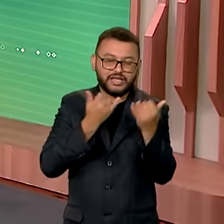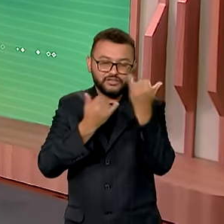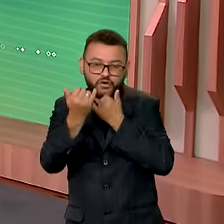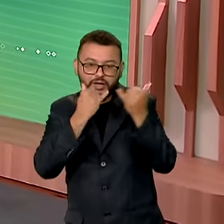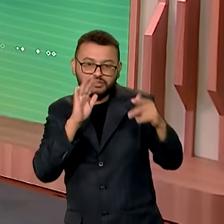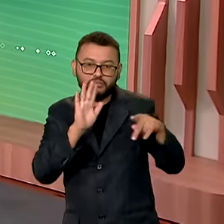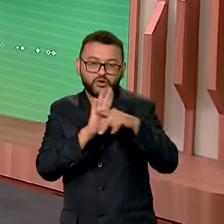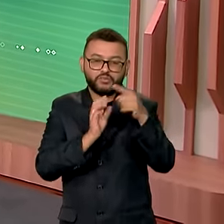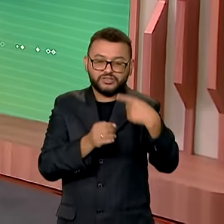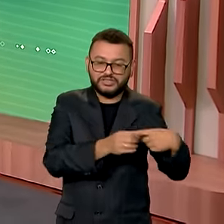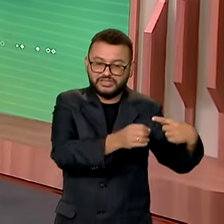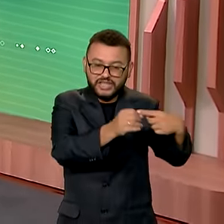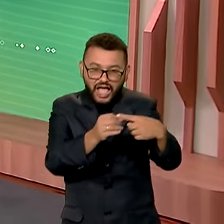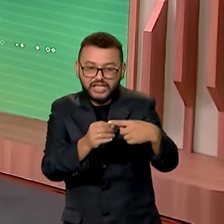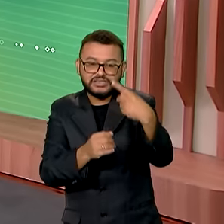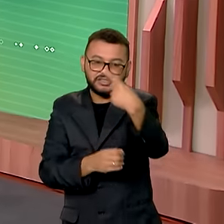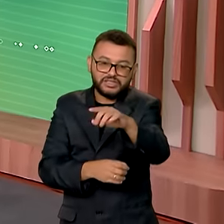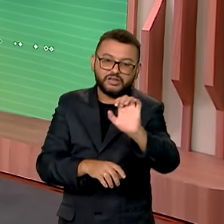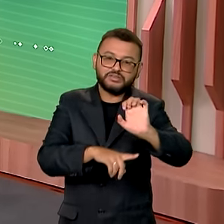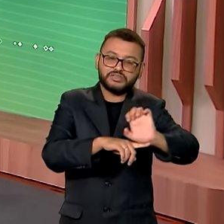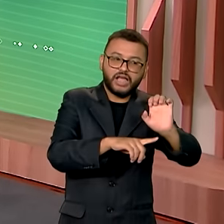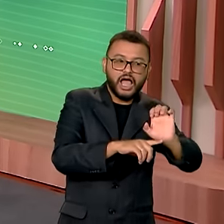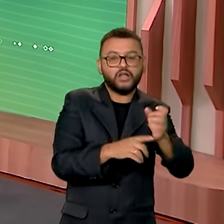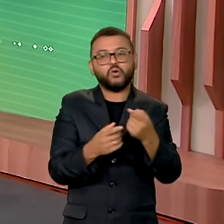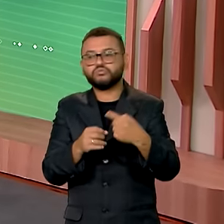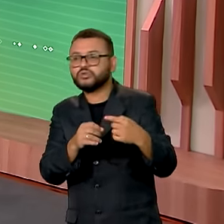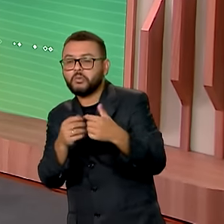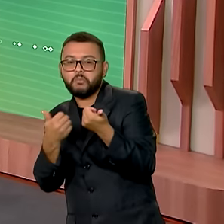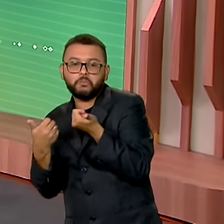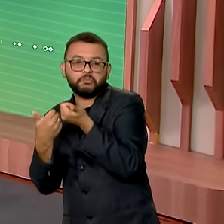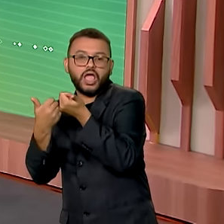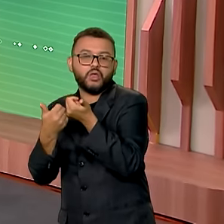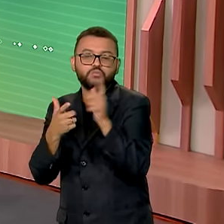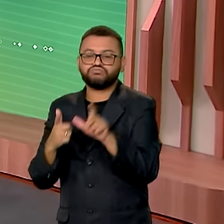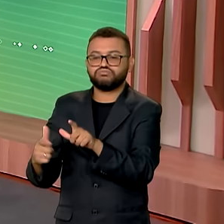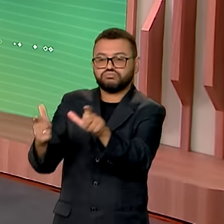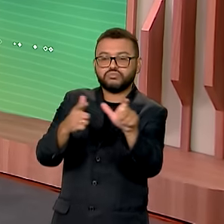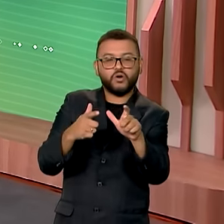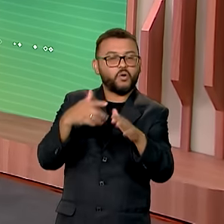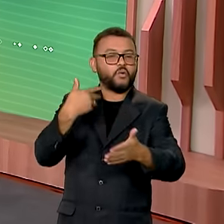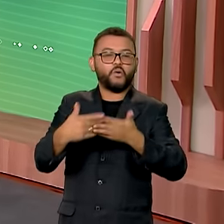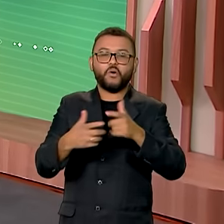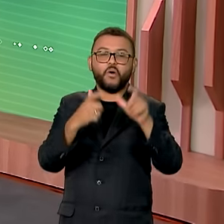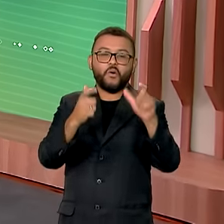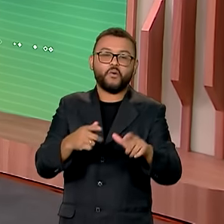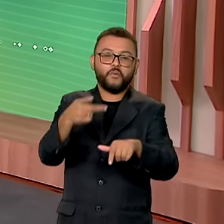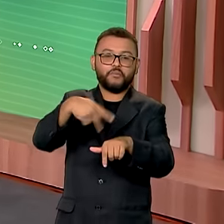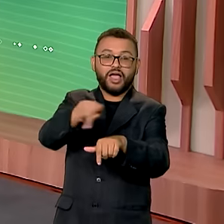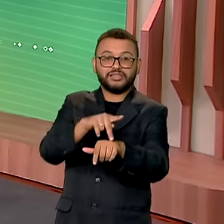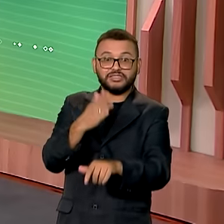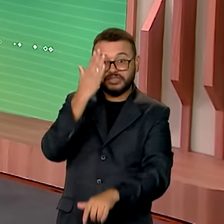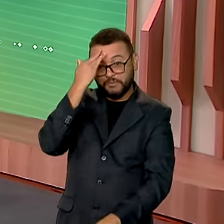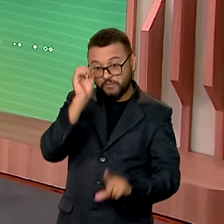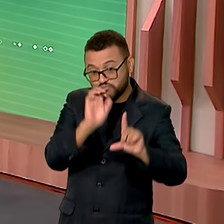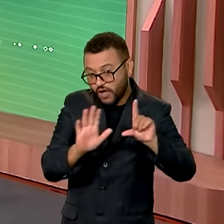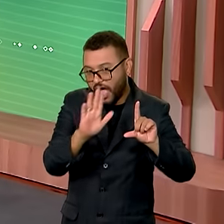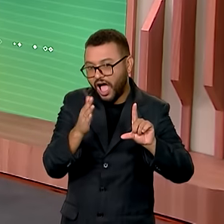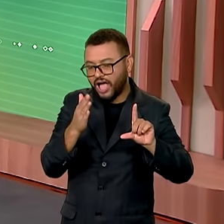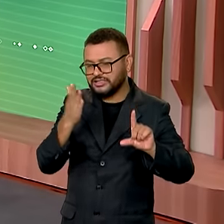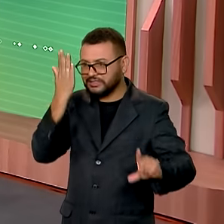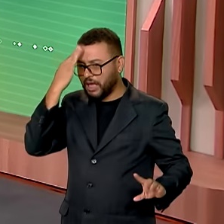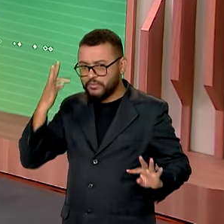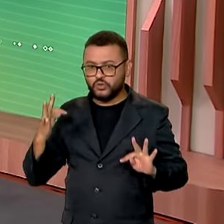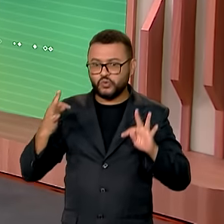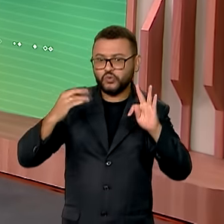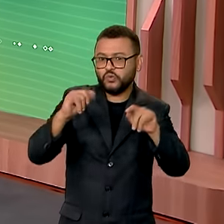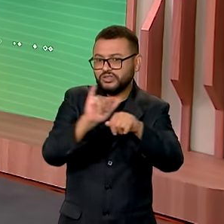sobre o seu município, uma cidade vizinha, qualquer outra região do país. É nessa plataforma que você fica por dentro